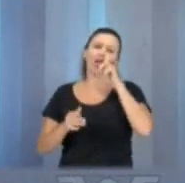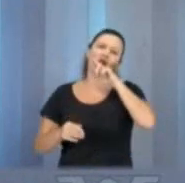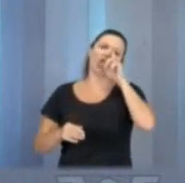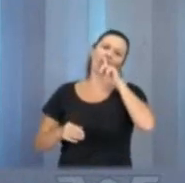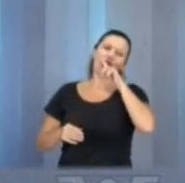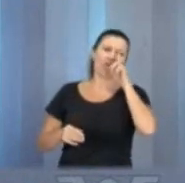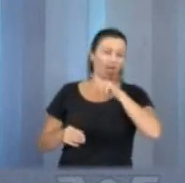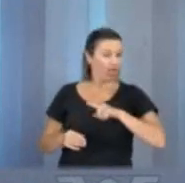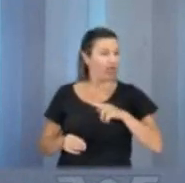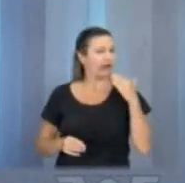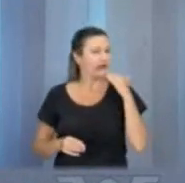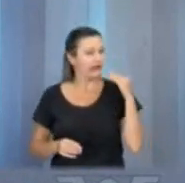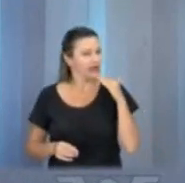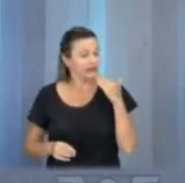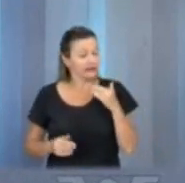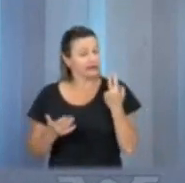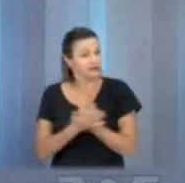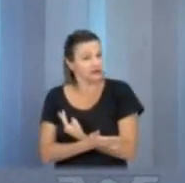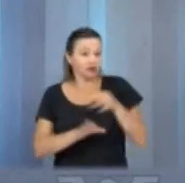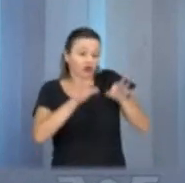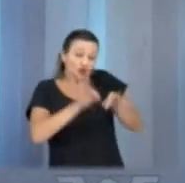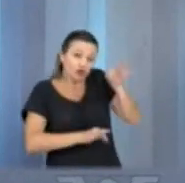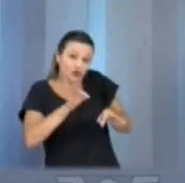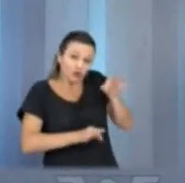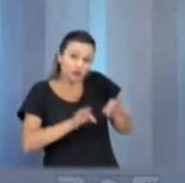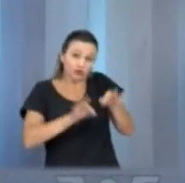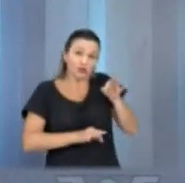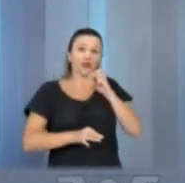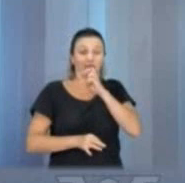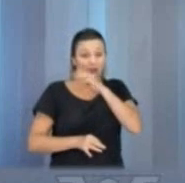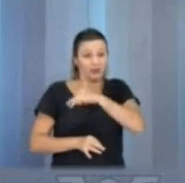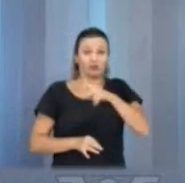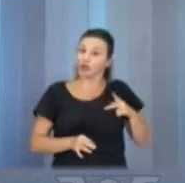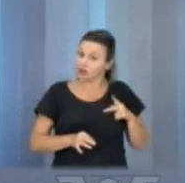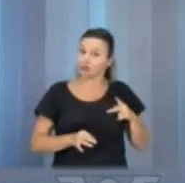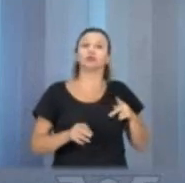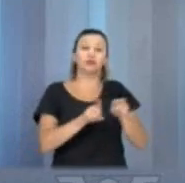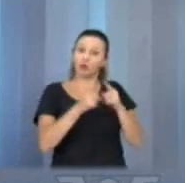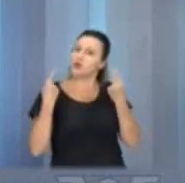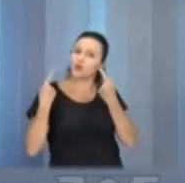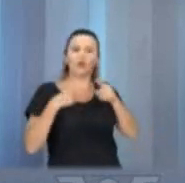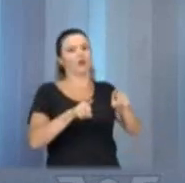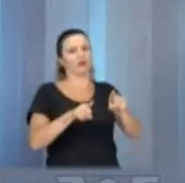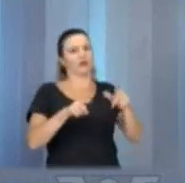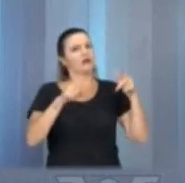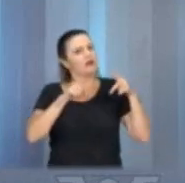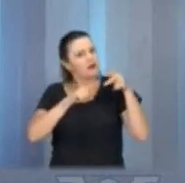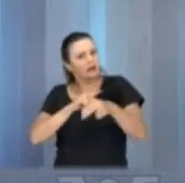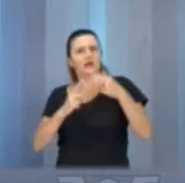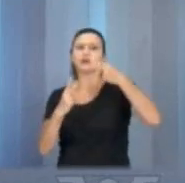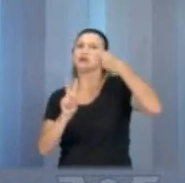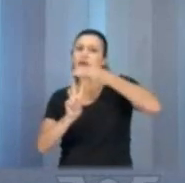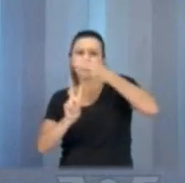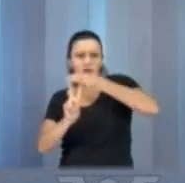e vícios graves e a Justiça e o Ministério Público se posicionaram contrários a isso. Censura é o que a Tribuna fez tentando me